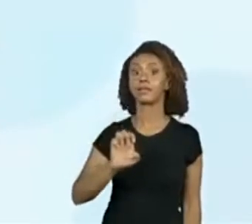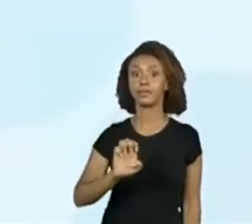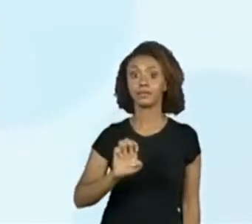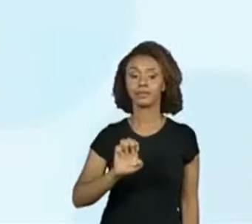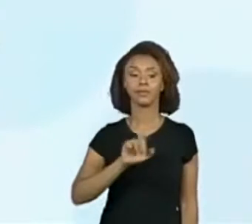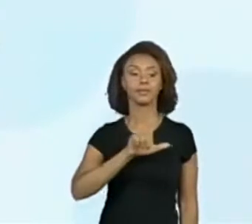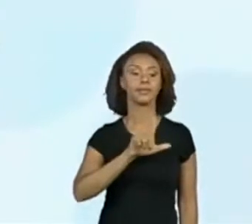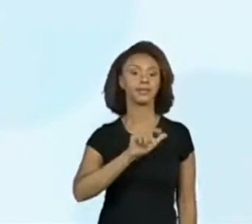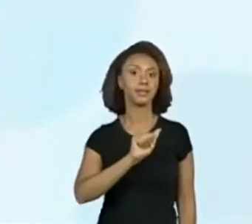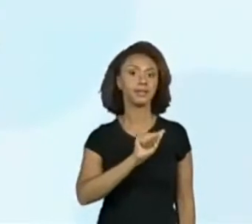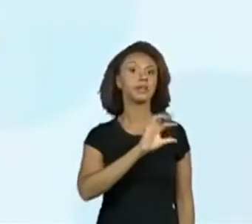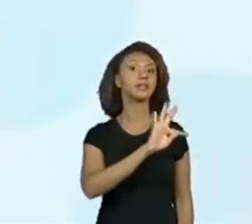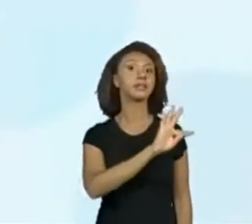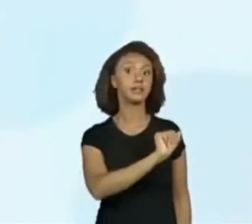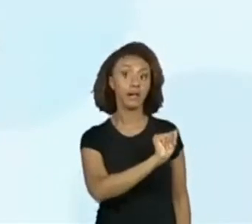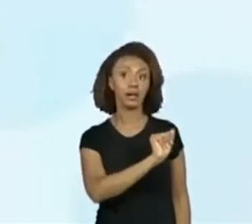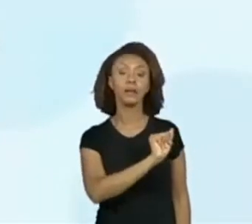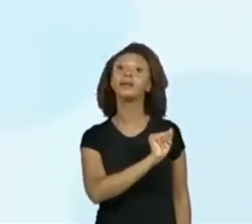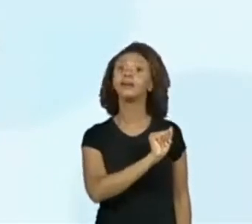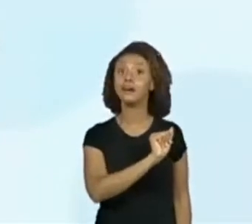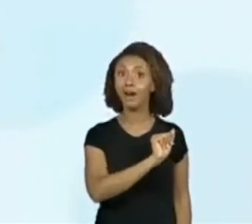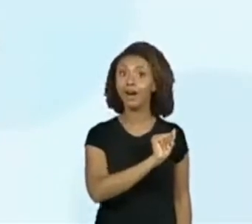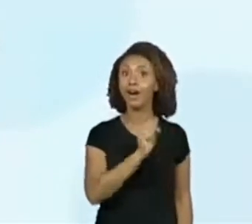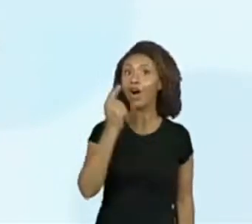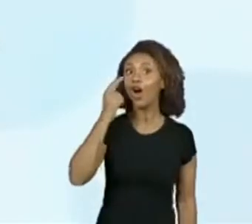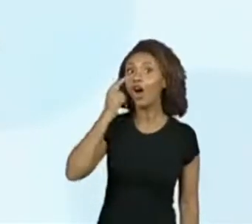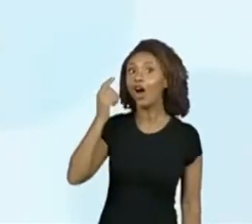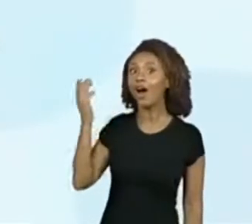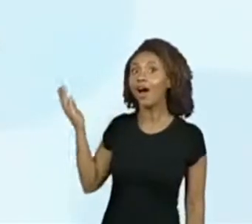Lata. Lata. Ó.